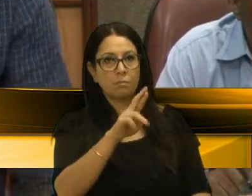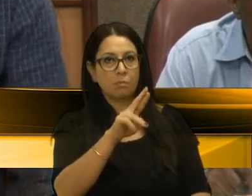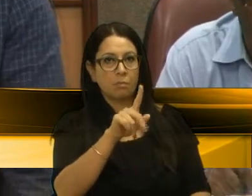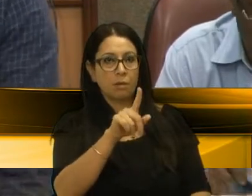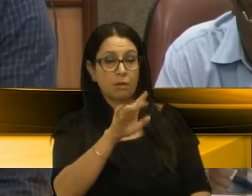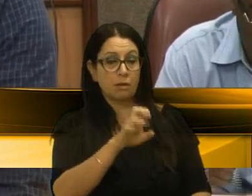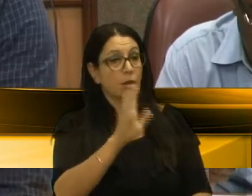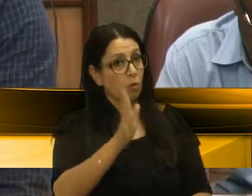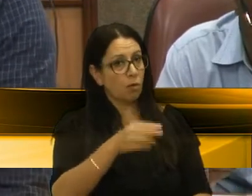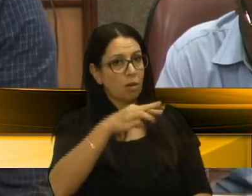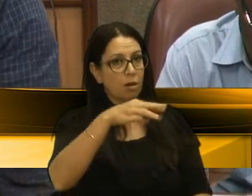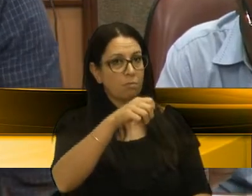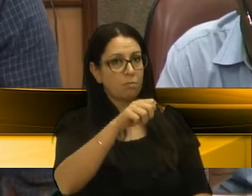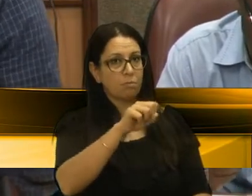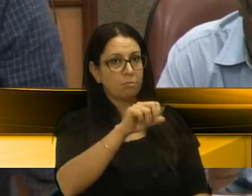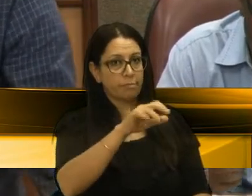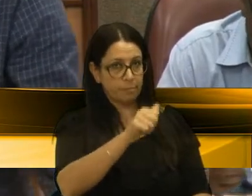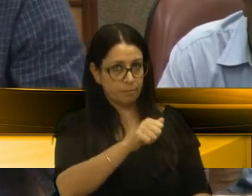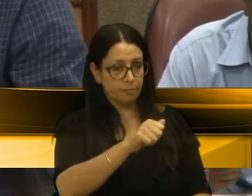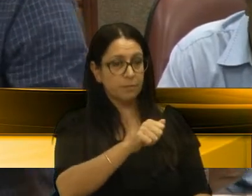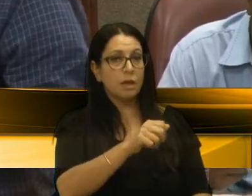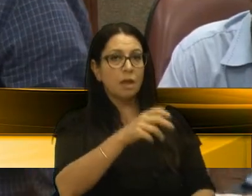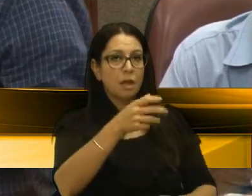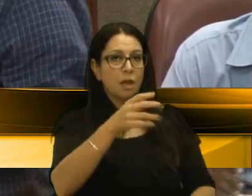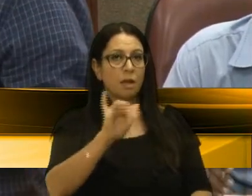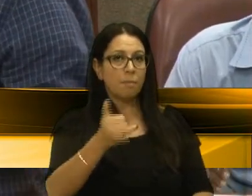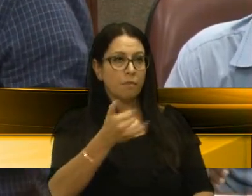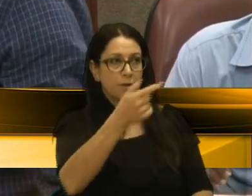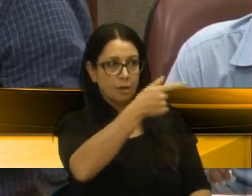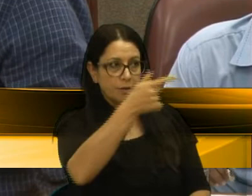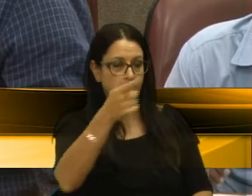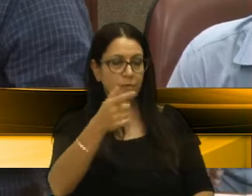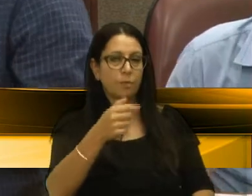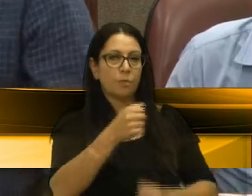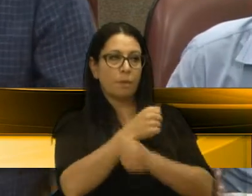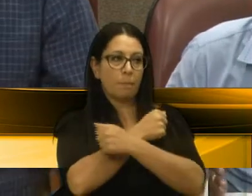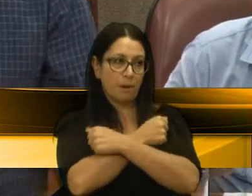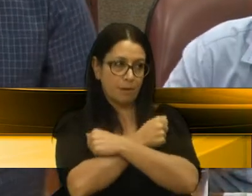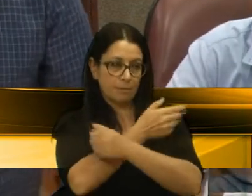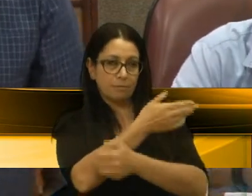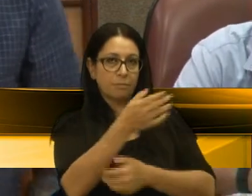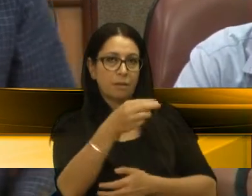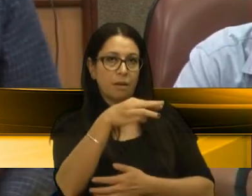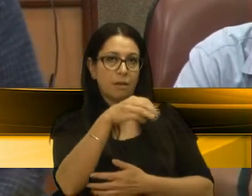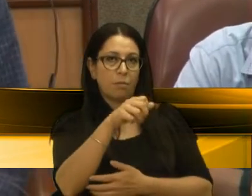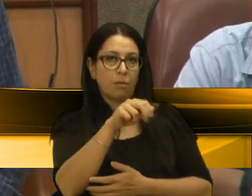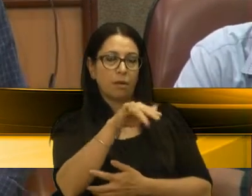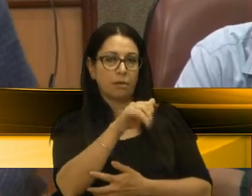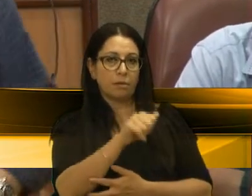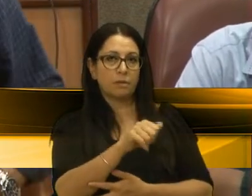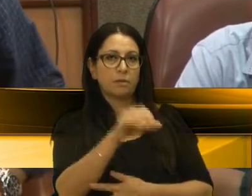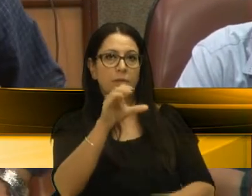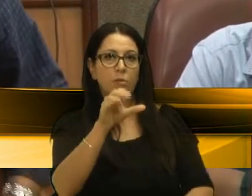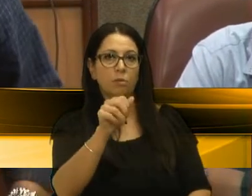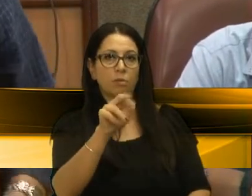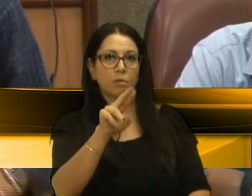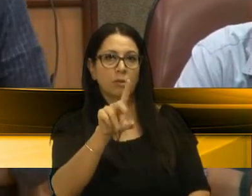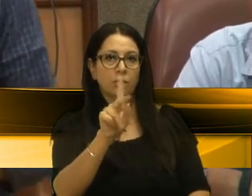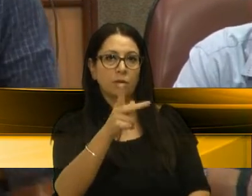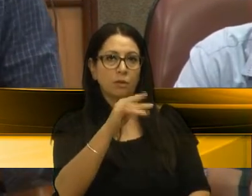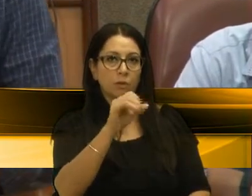E aproveito aqui e saudar o coletivo, abraço a Maesa, pessoas do Carlinhos, pessoas